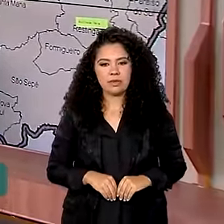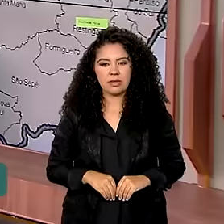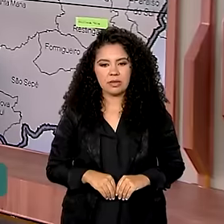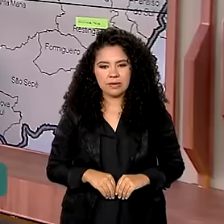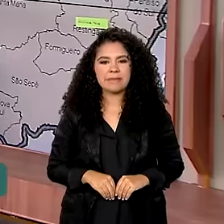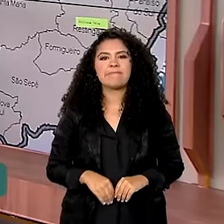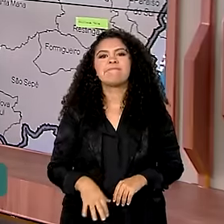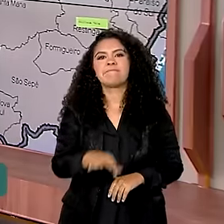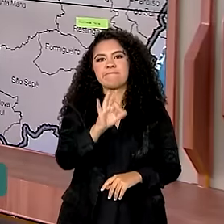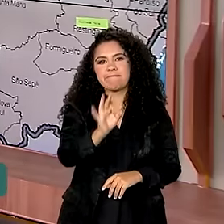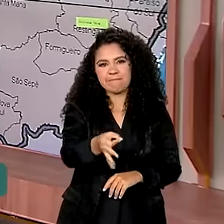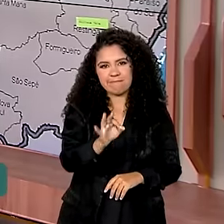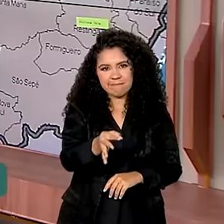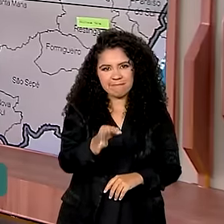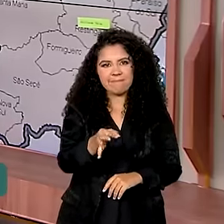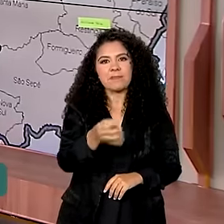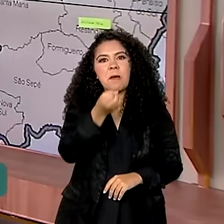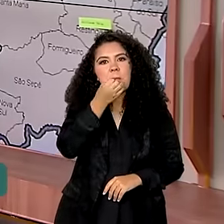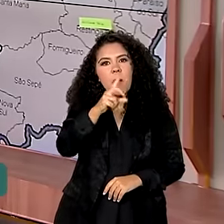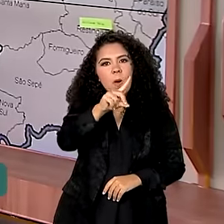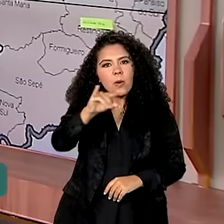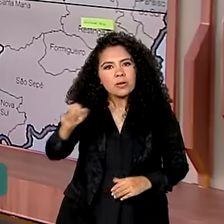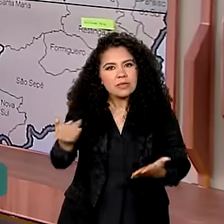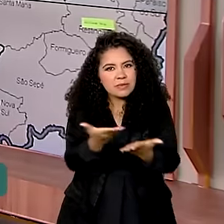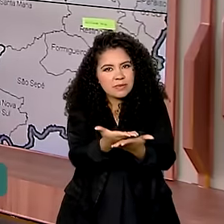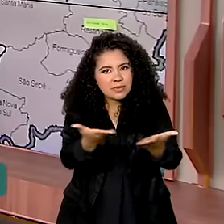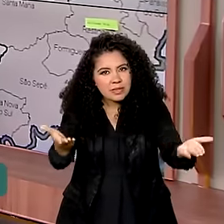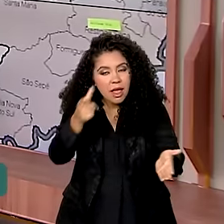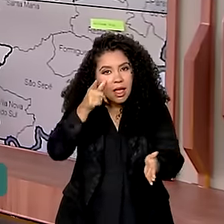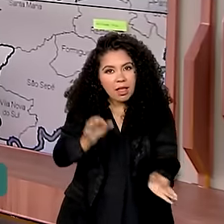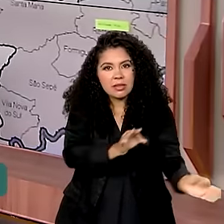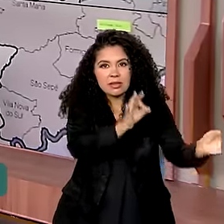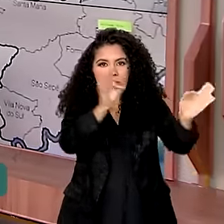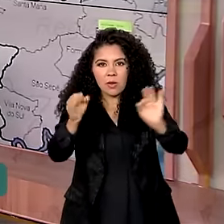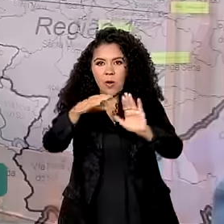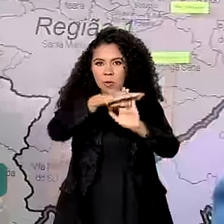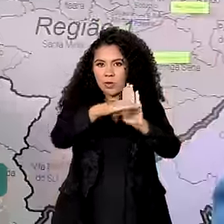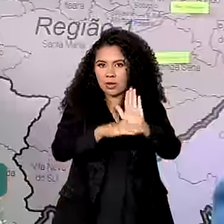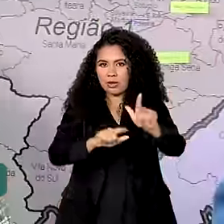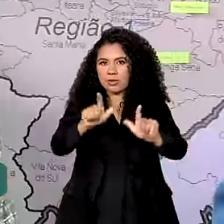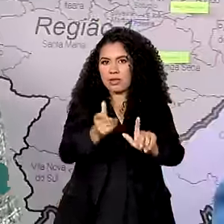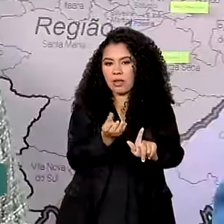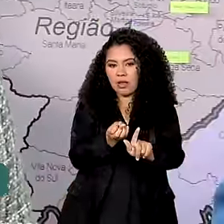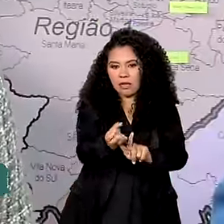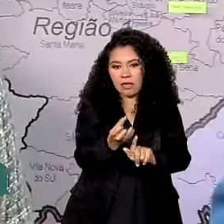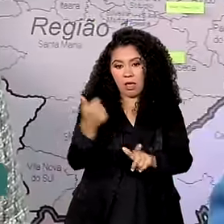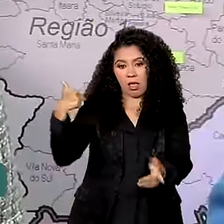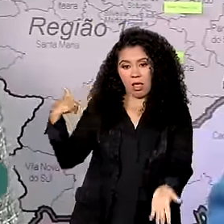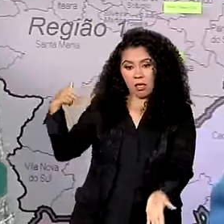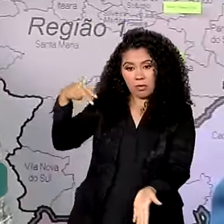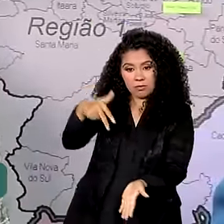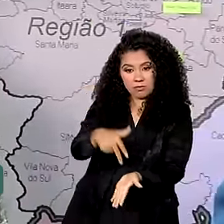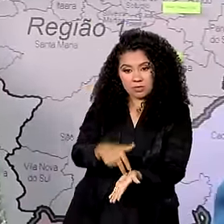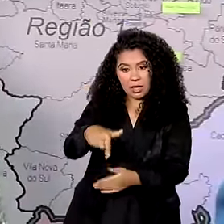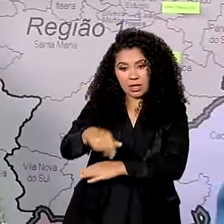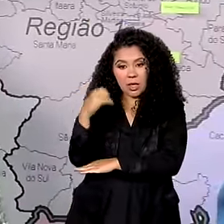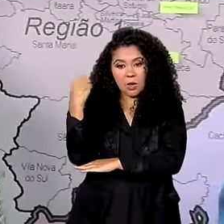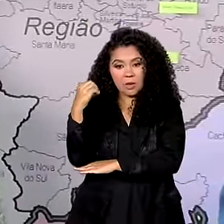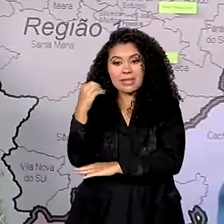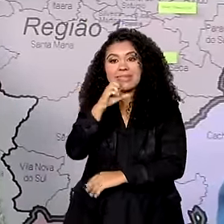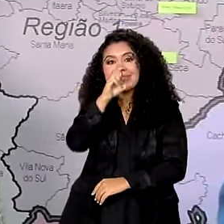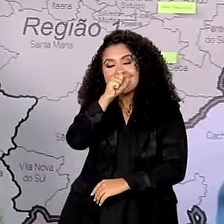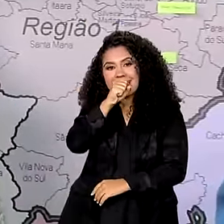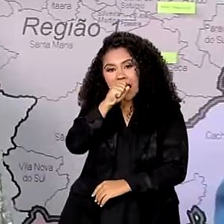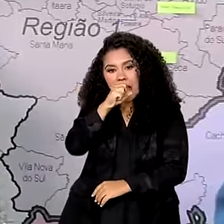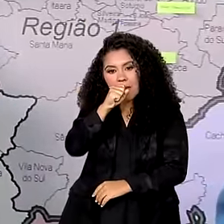É isso mesmo, Renata. Bom dia para você. Bom dia para vocês que acompanham o canal GOV. Bom, eu cheguei a Porto Alegre no sábado e confesso que